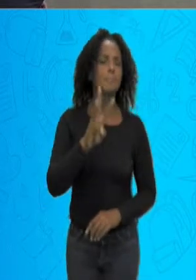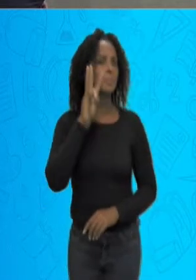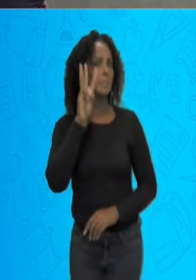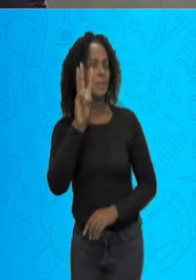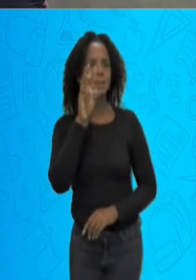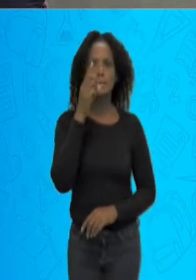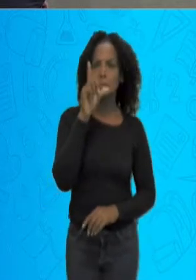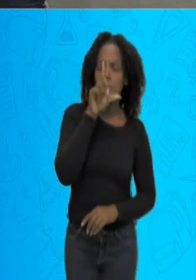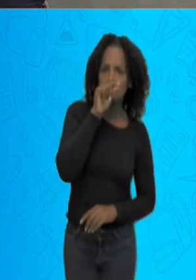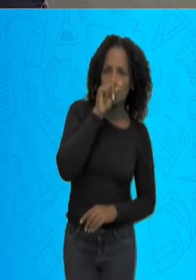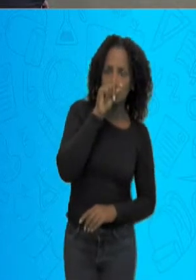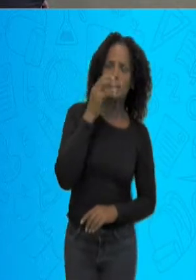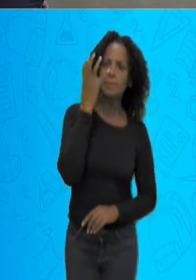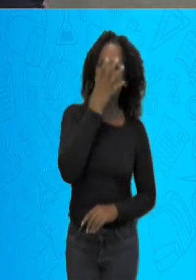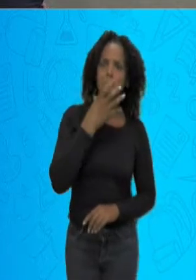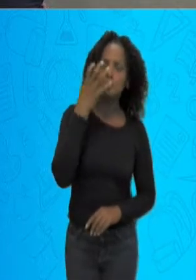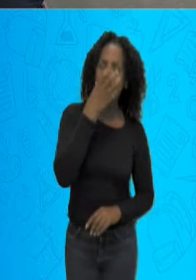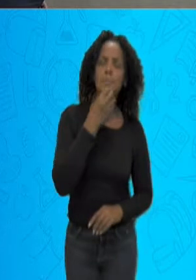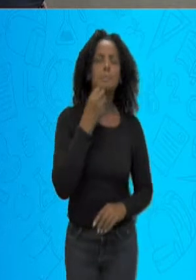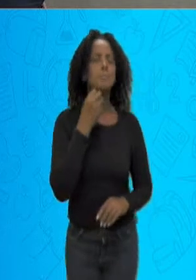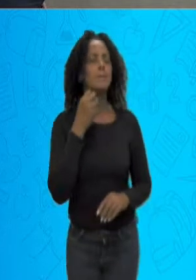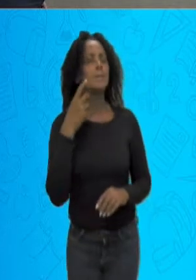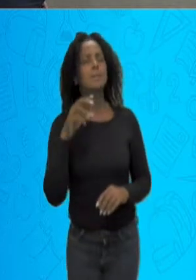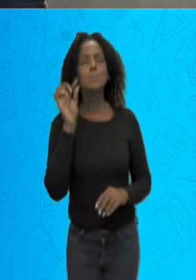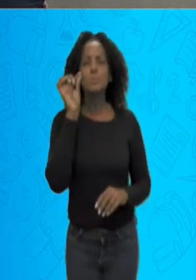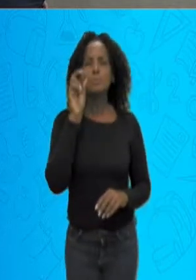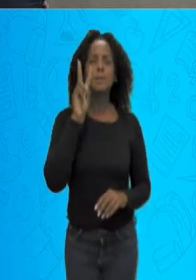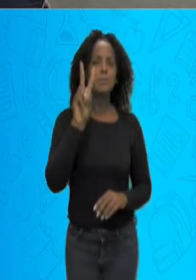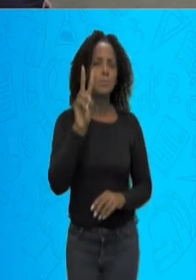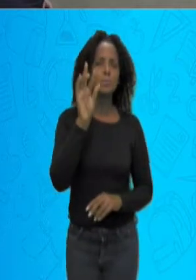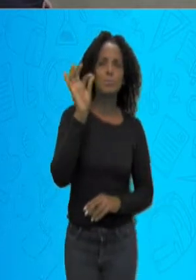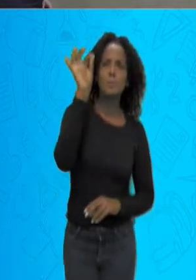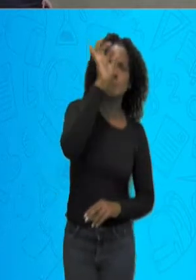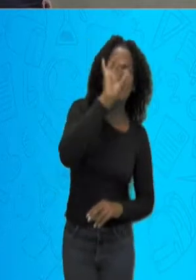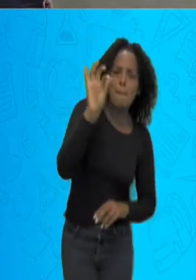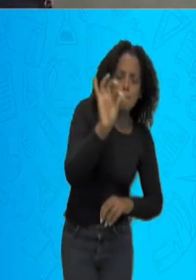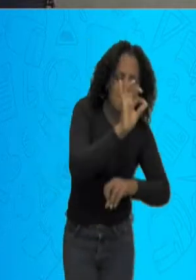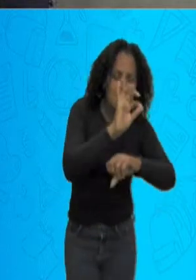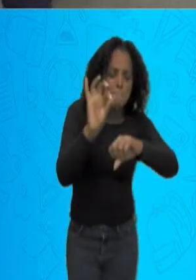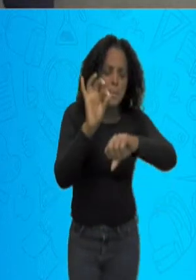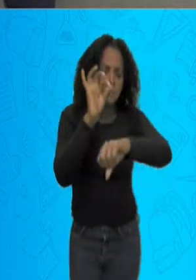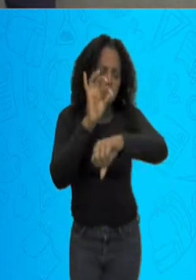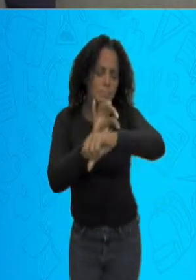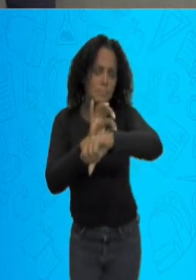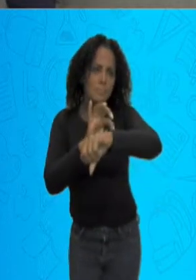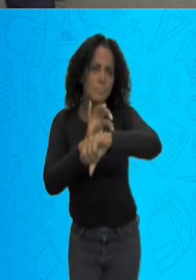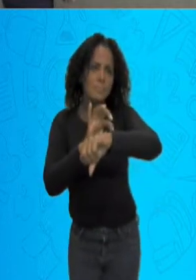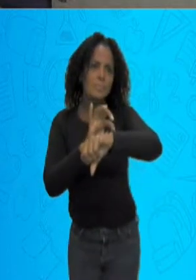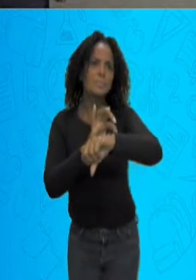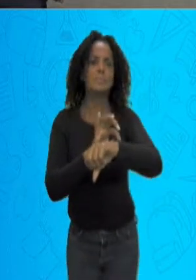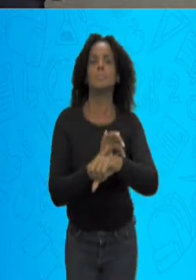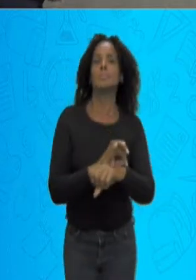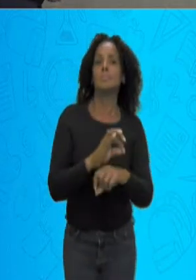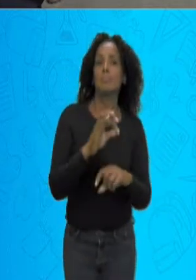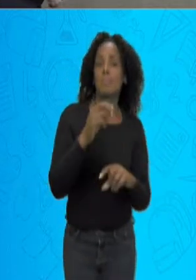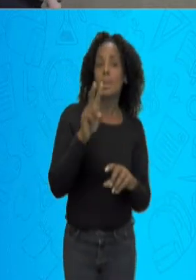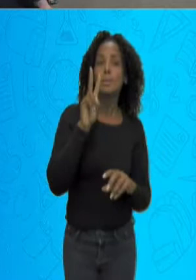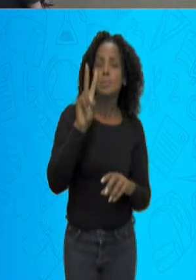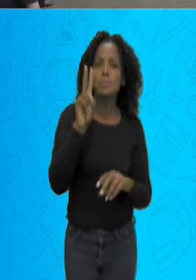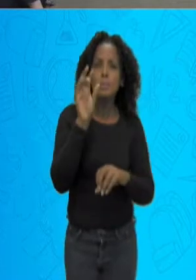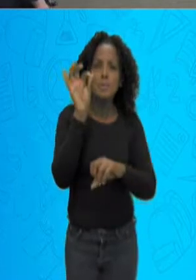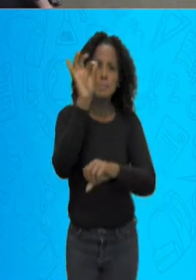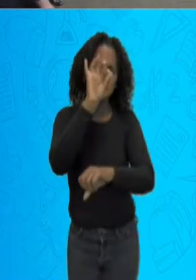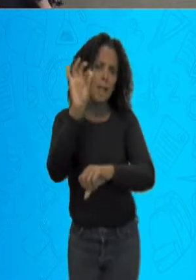passarinhos piam para as duas abelhas pousadas no girassol. Olha aqui as abelhas, está vendo? As duas